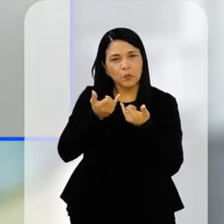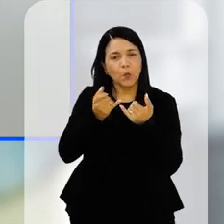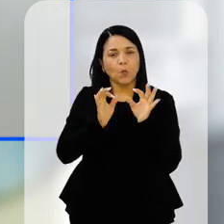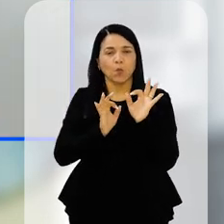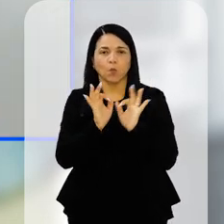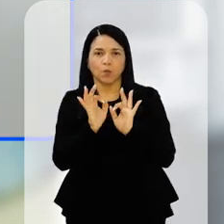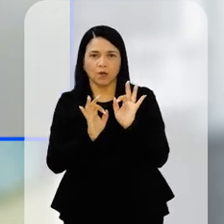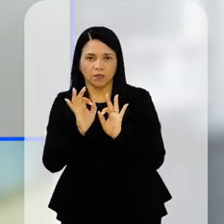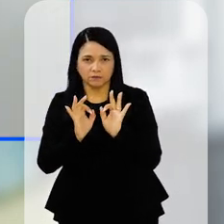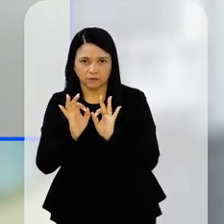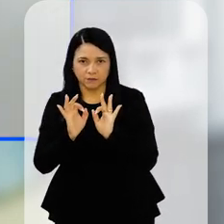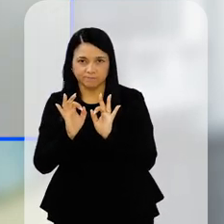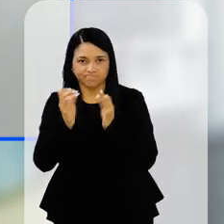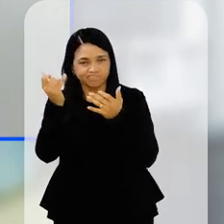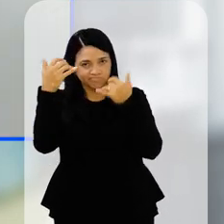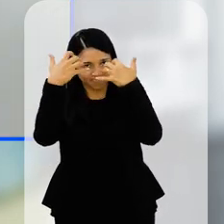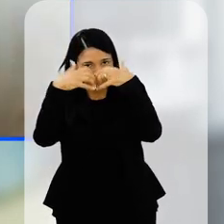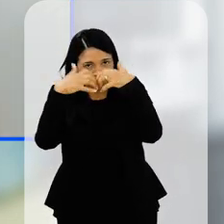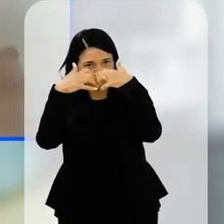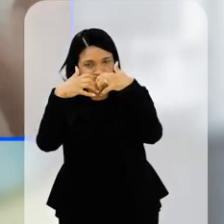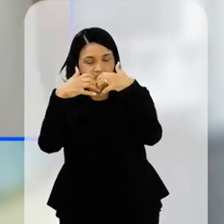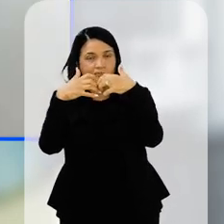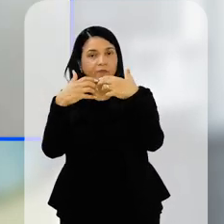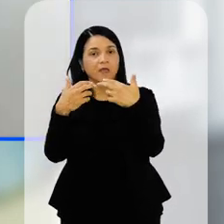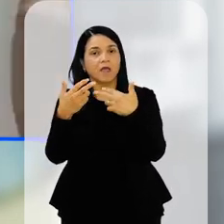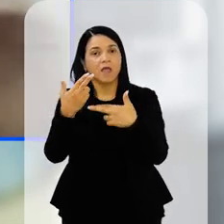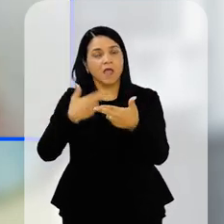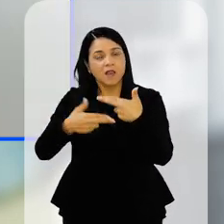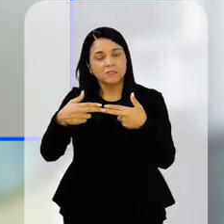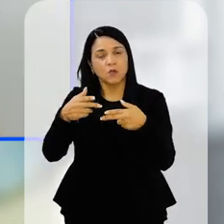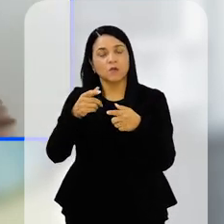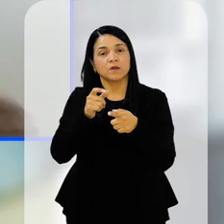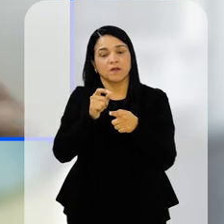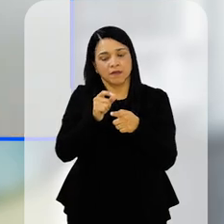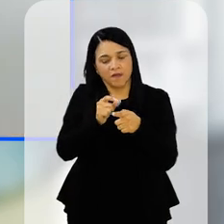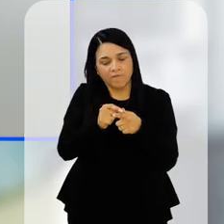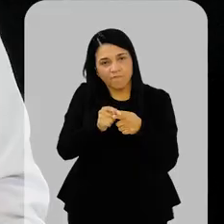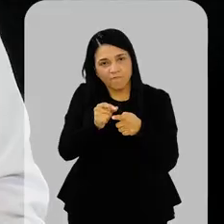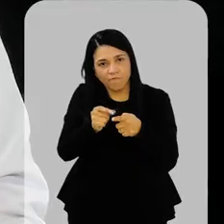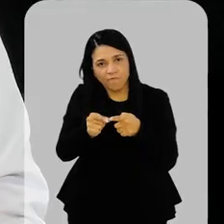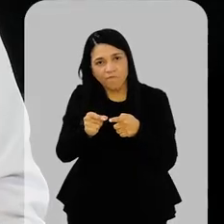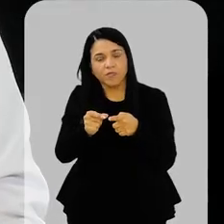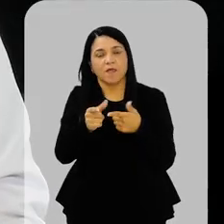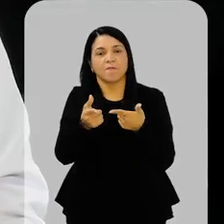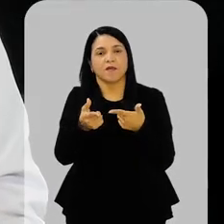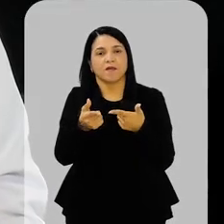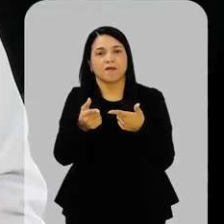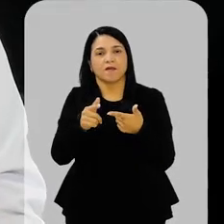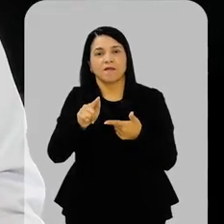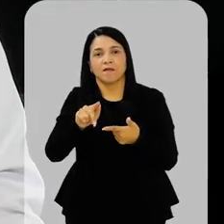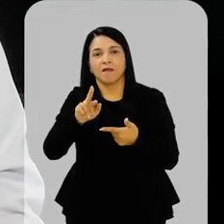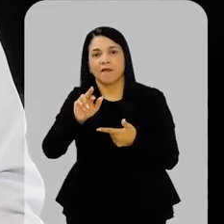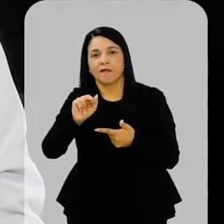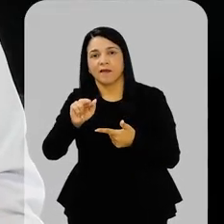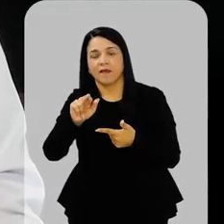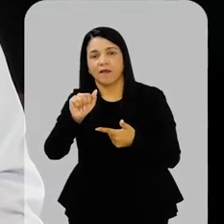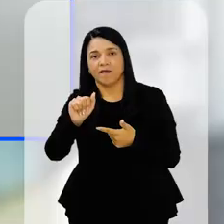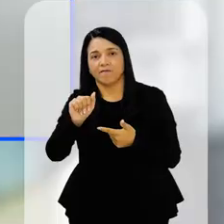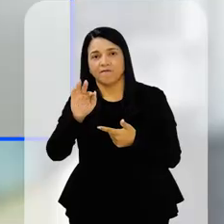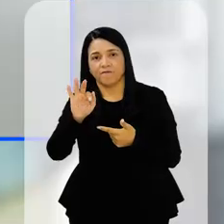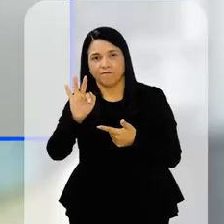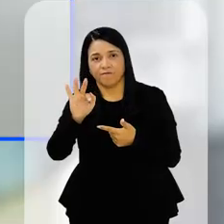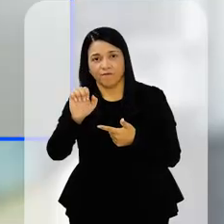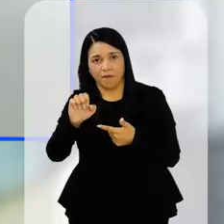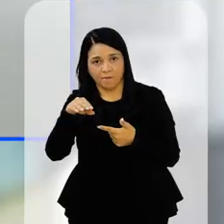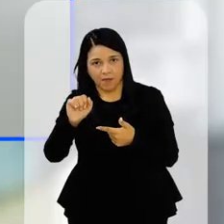forma um pouco mais organizada, então, a gente falar sobre relação grafema e fonema, é um momento que realmente funciona.